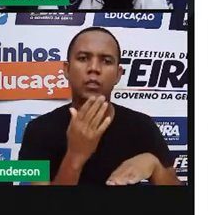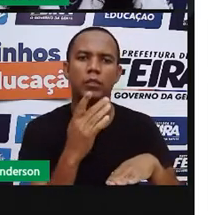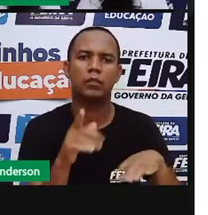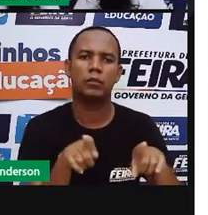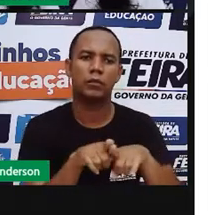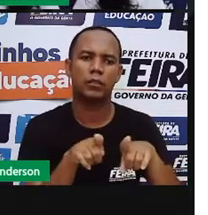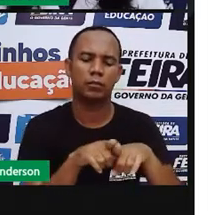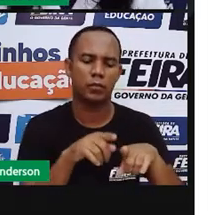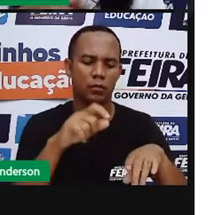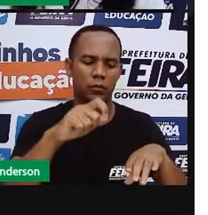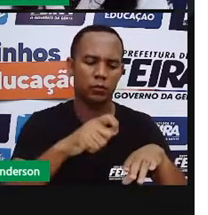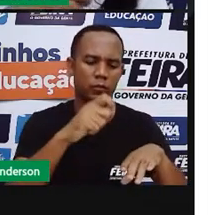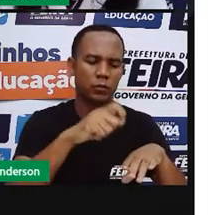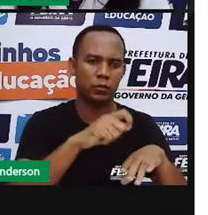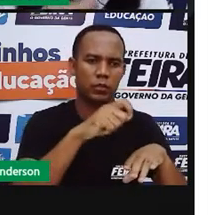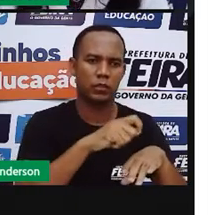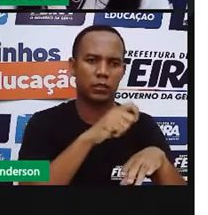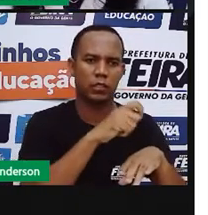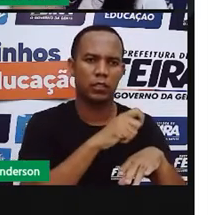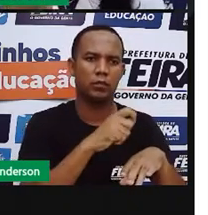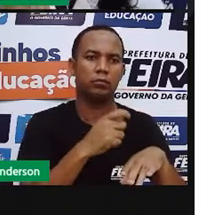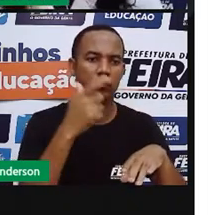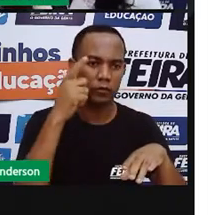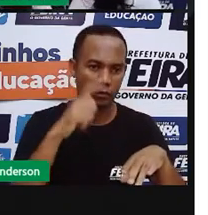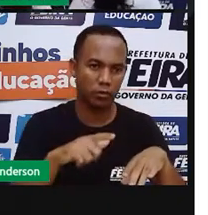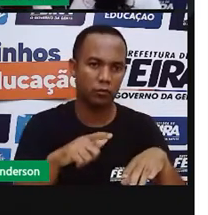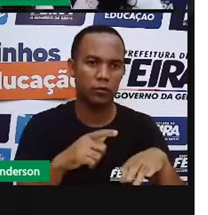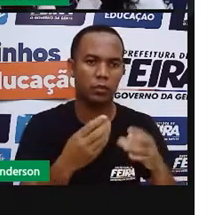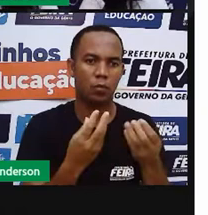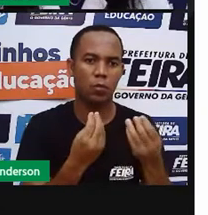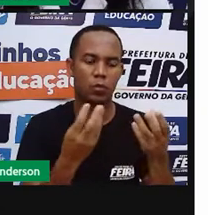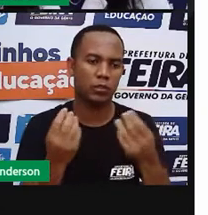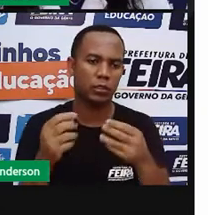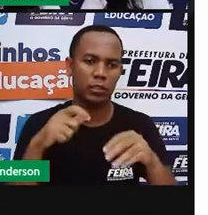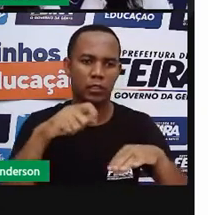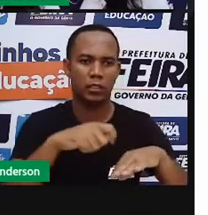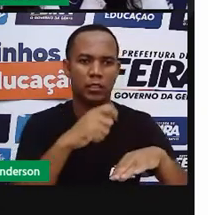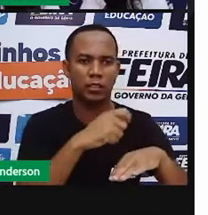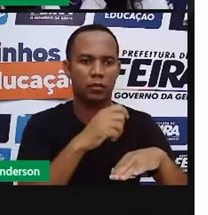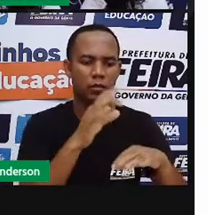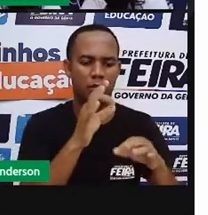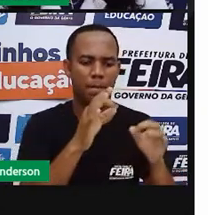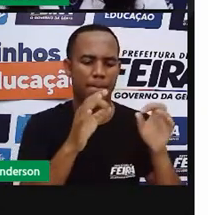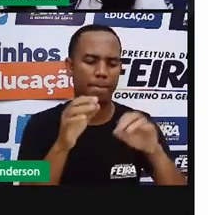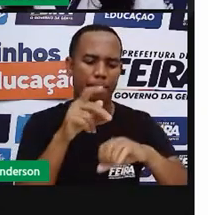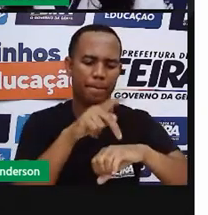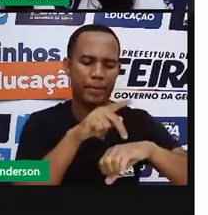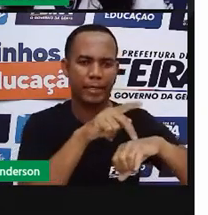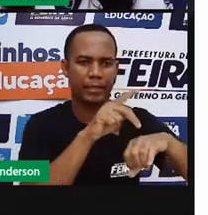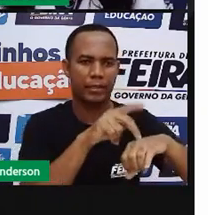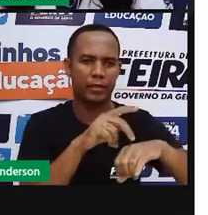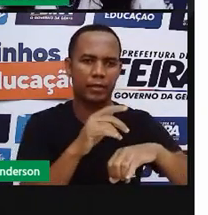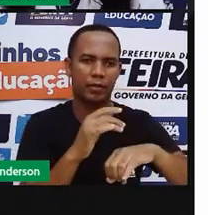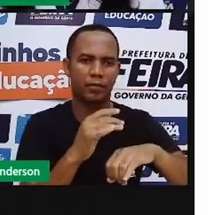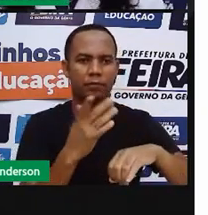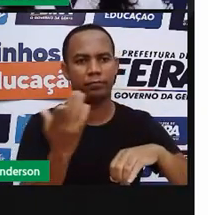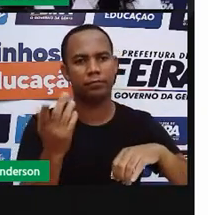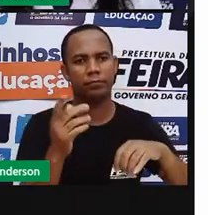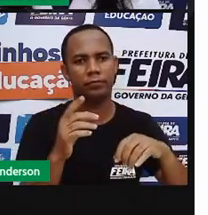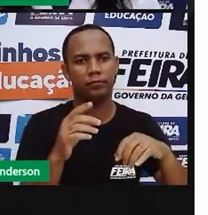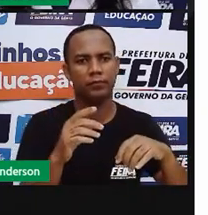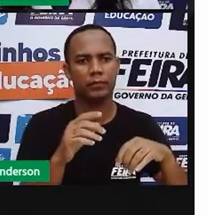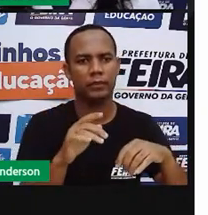bordados, eles são rebordados com linhas e com pedrinhas de vidro, canotilhos,